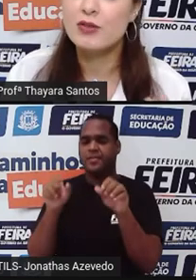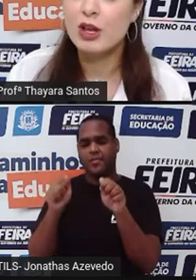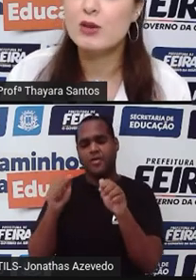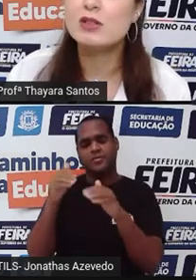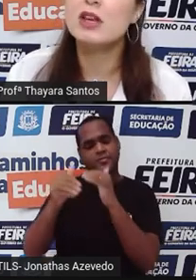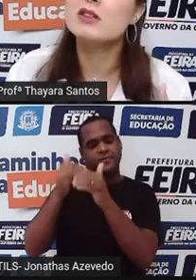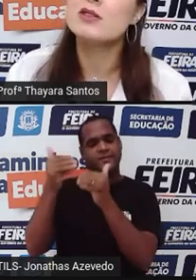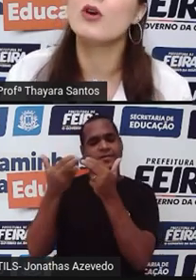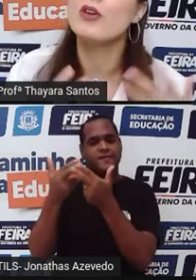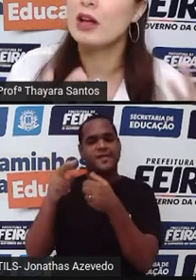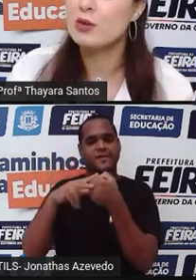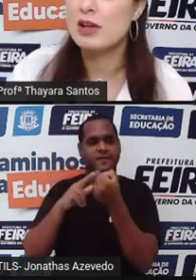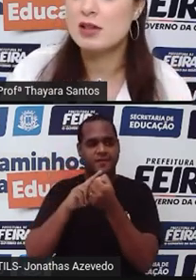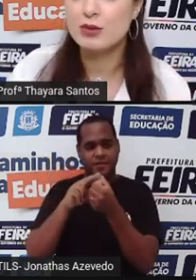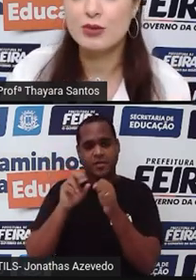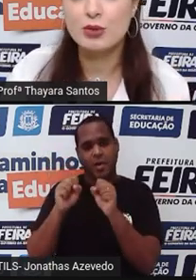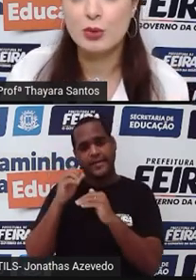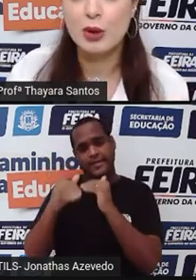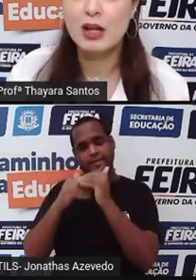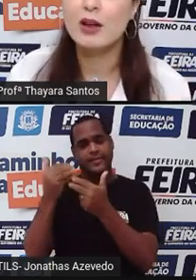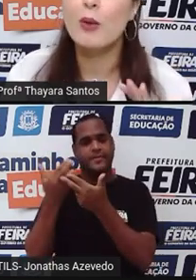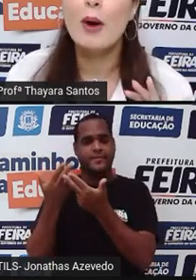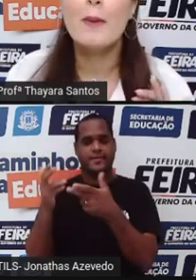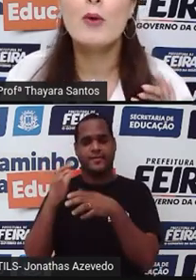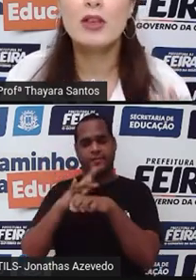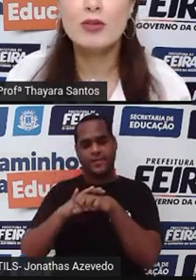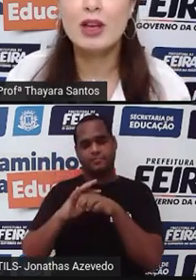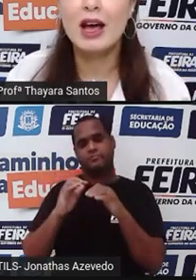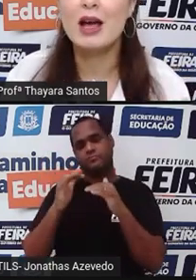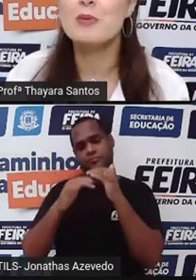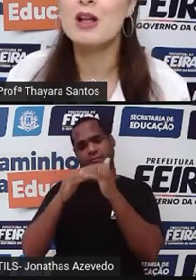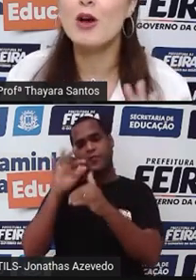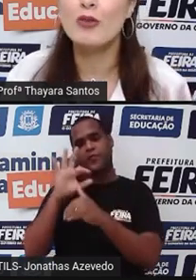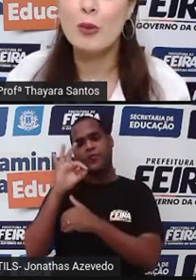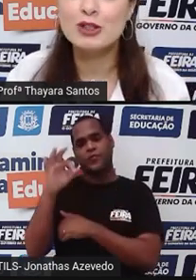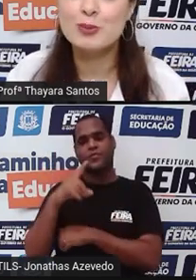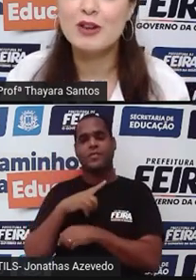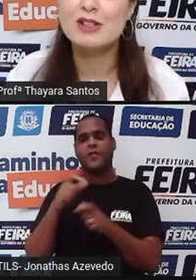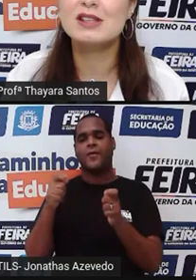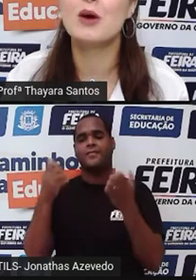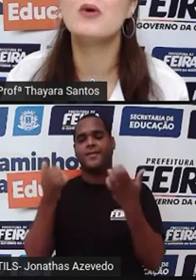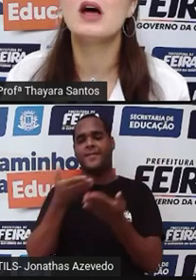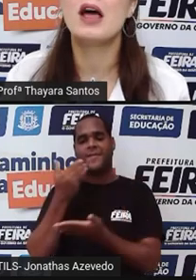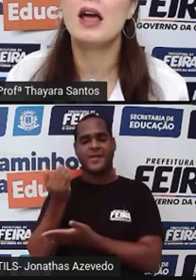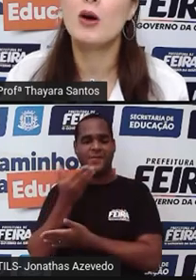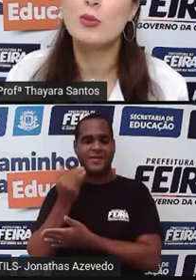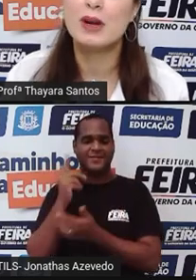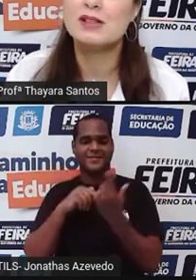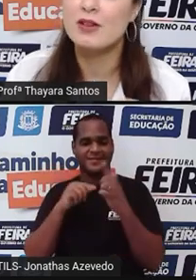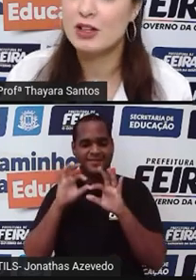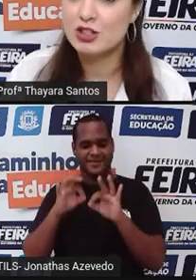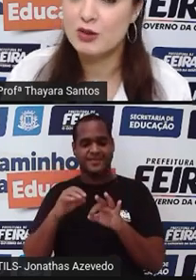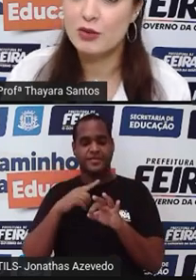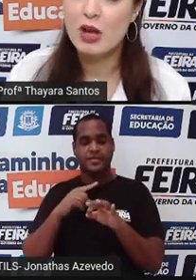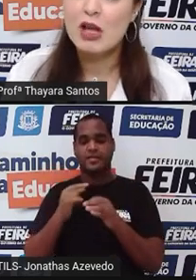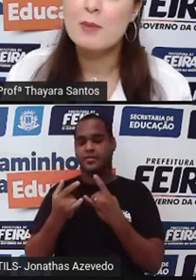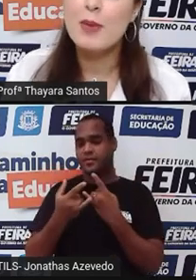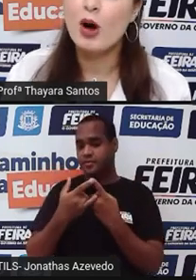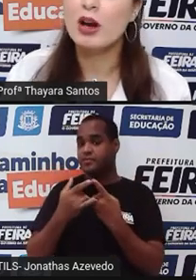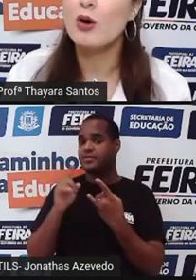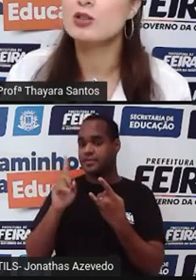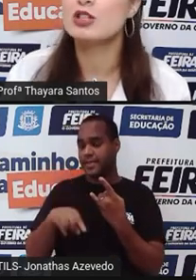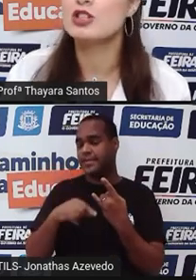esse vírus e desenvolver a doença no futuro. Então, o que fica é a melhor forma de prevenção é o preservativo.